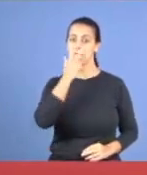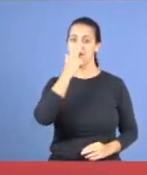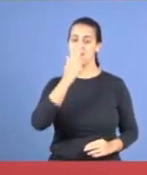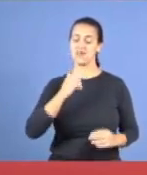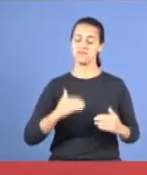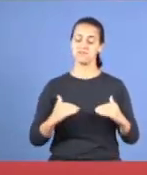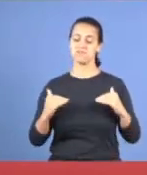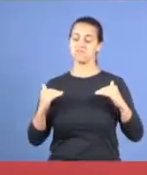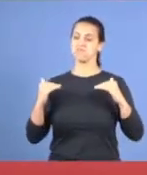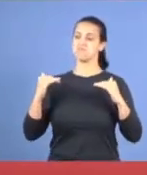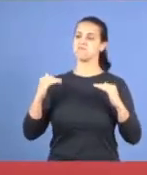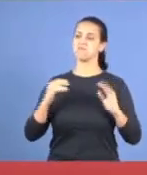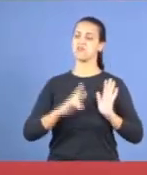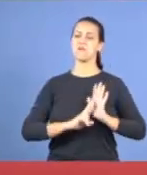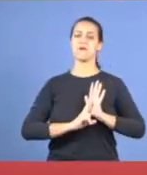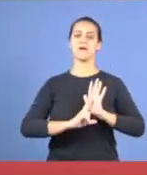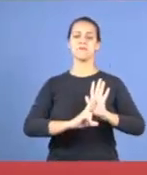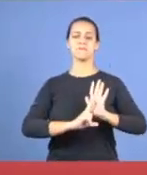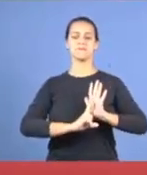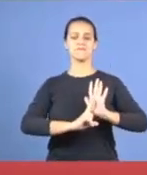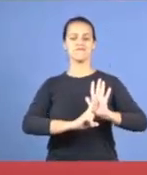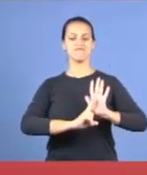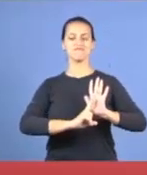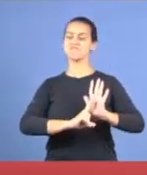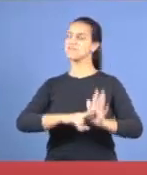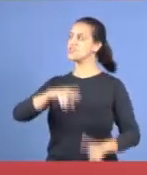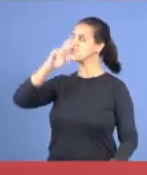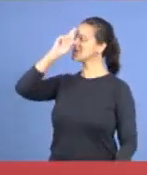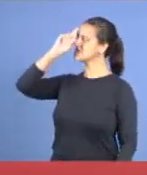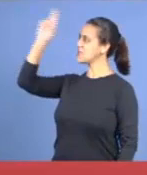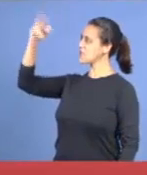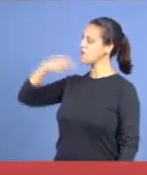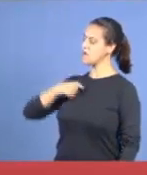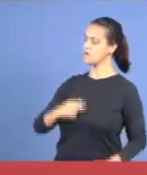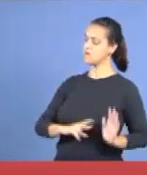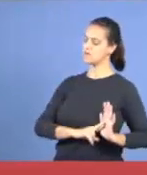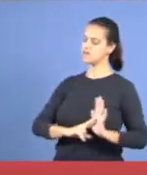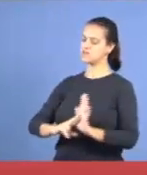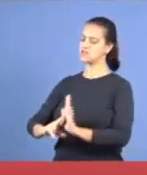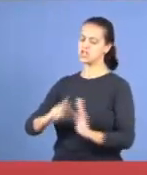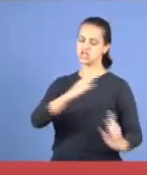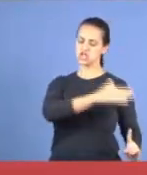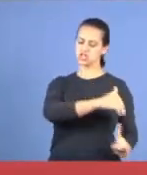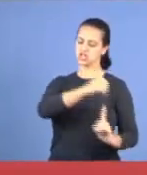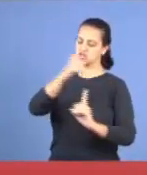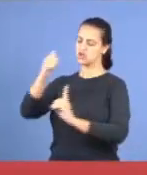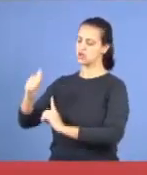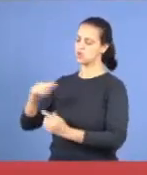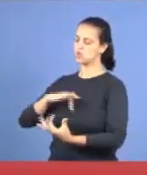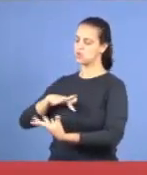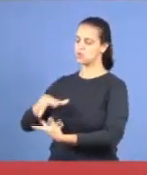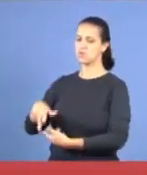representante, de um Senhor, que me tirou do mundo, e eu estou no imundo,